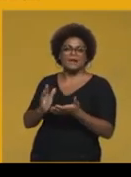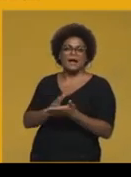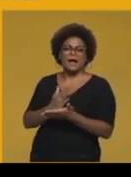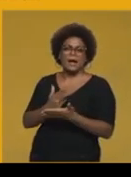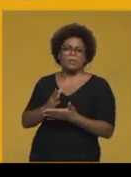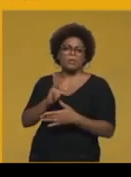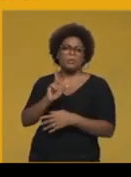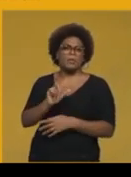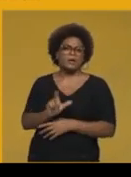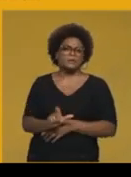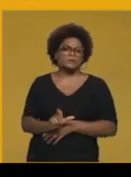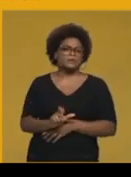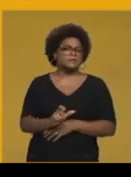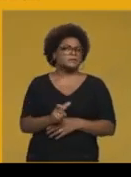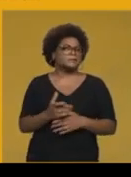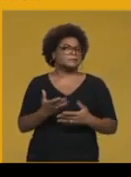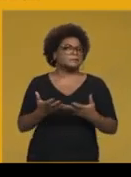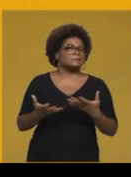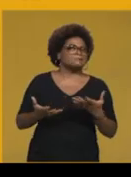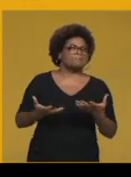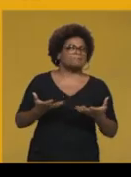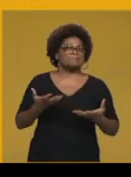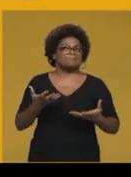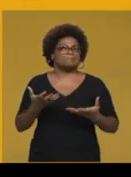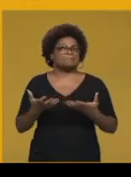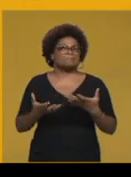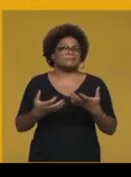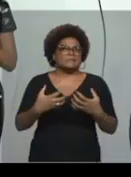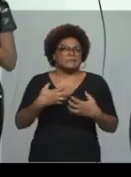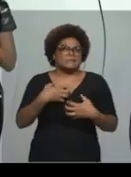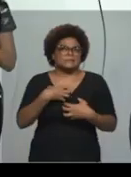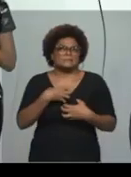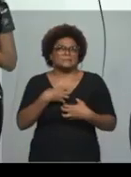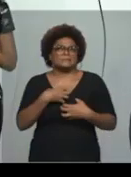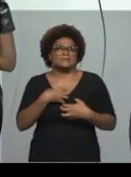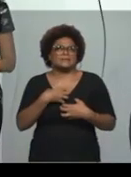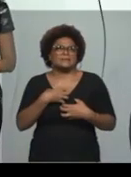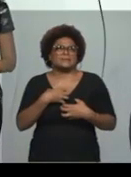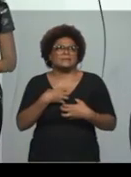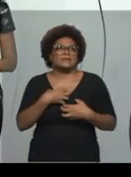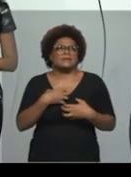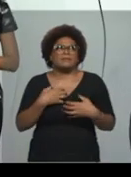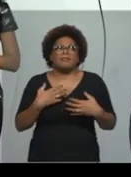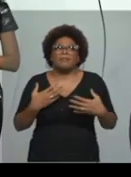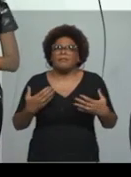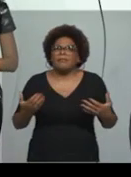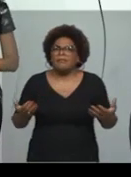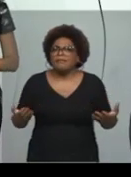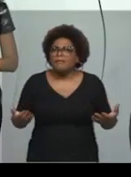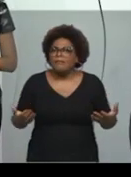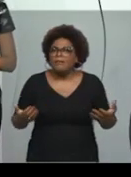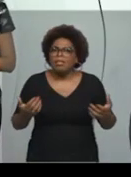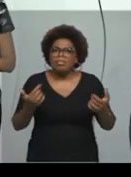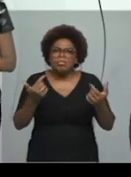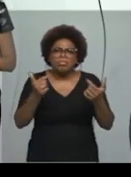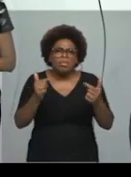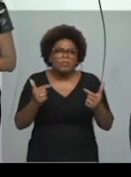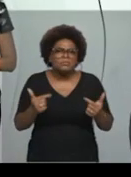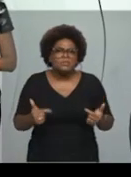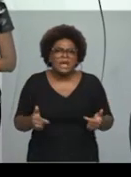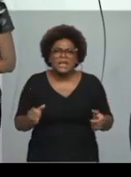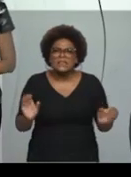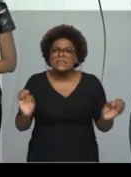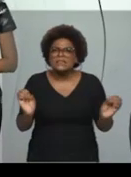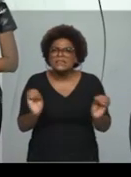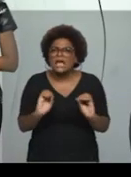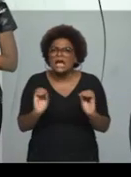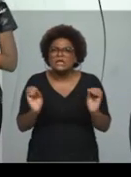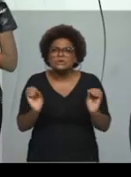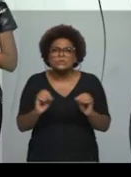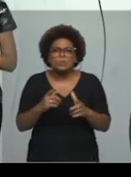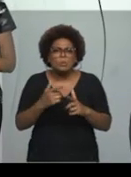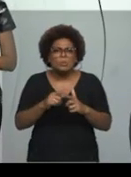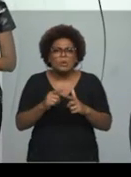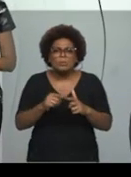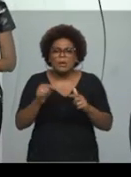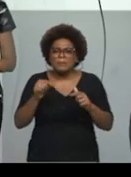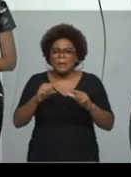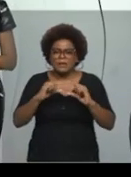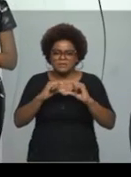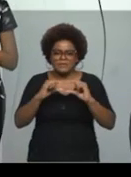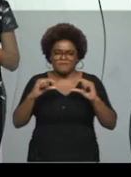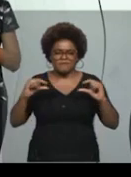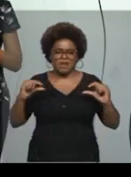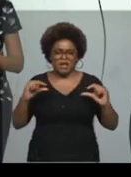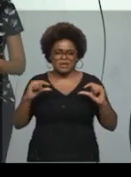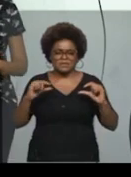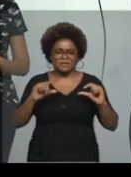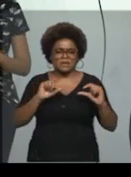ficariam assim, meu Deus, não tem nenhum problema nessa frase. Que horas ela volta? Não tem nenhum problema.